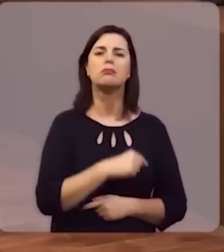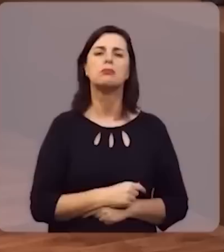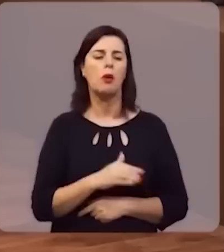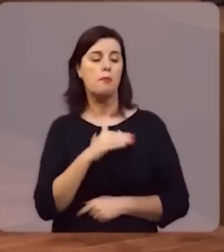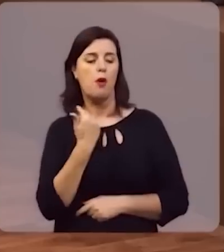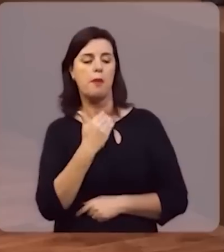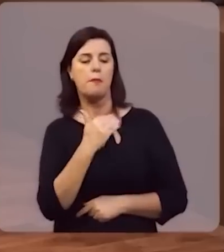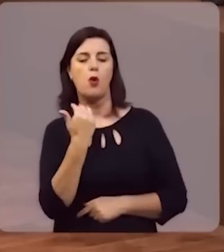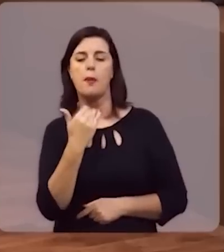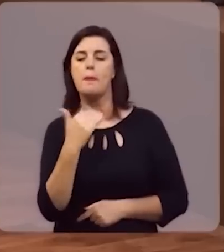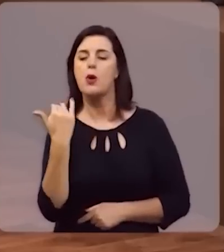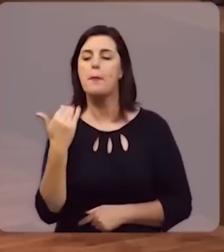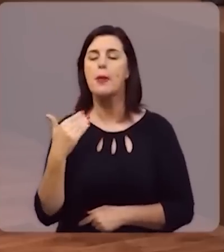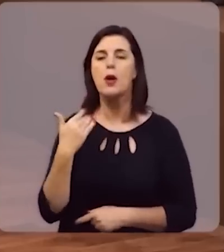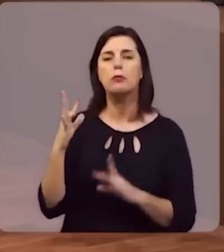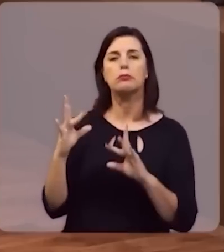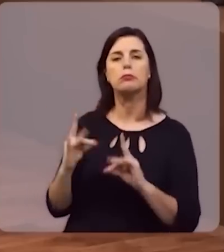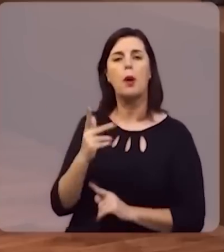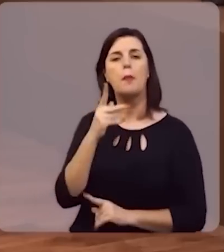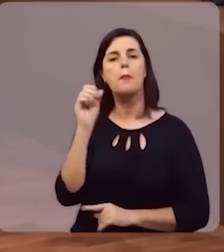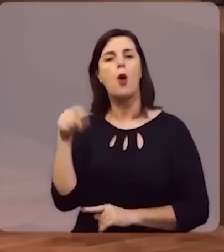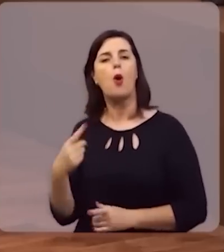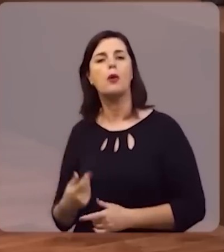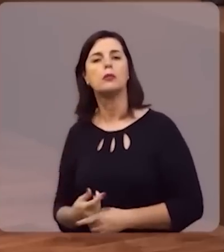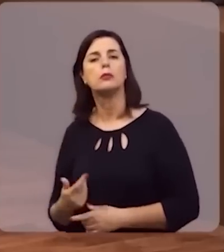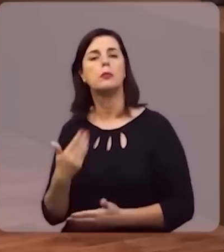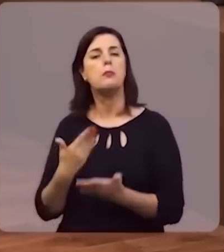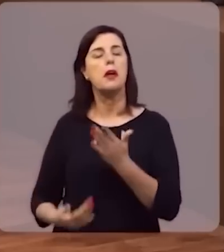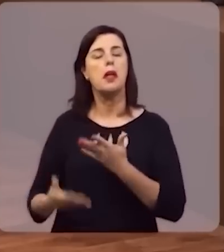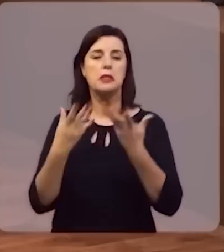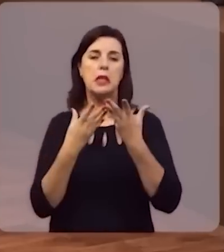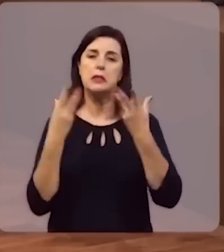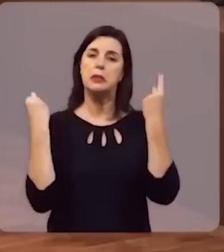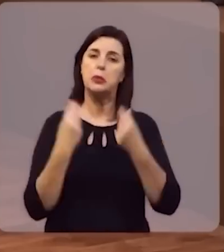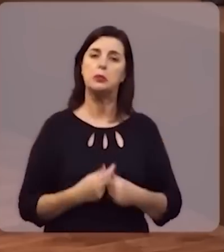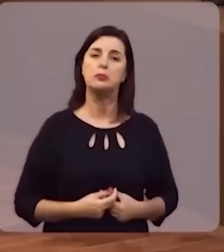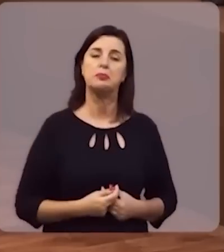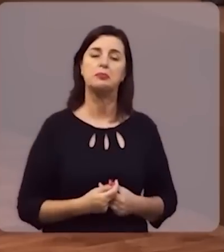Eles morreram. Eles viraram pó. Eles caíram no esquecimento.